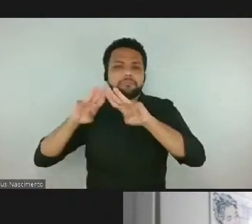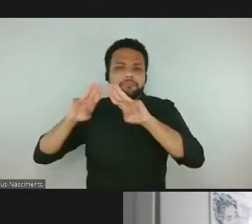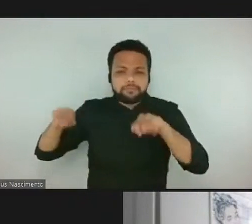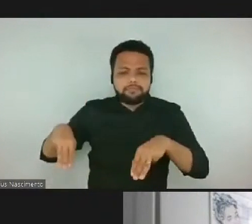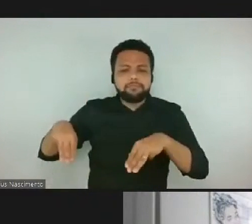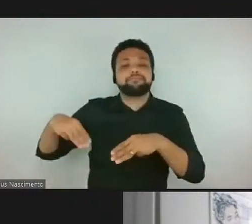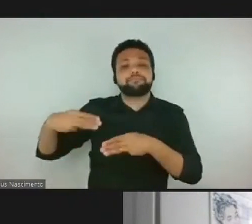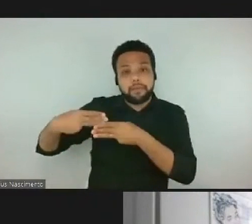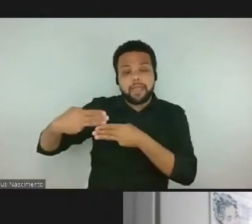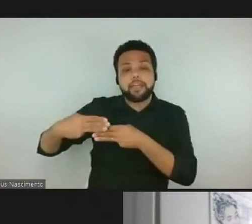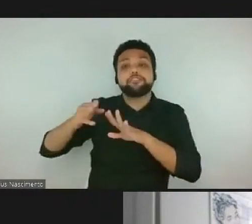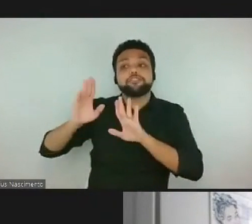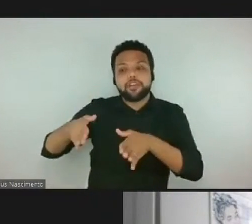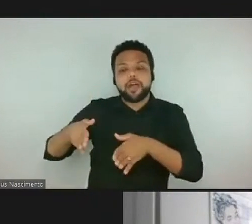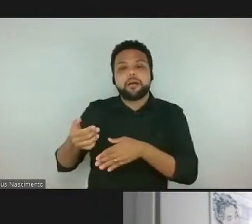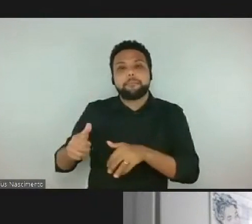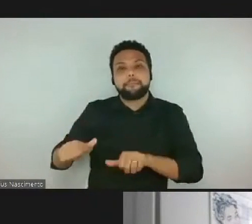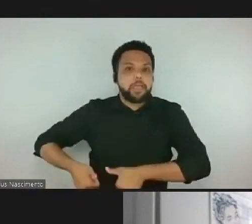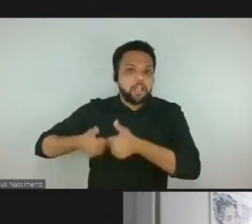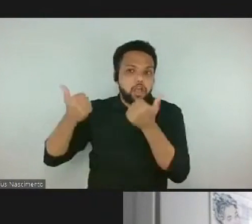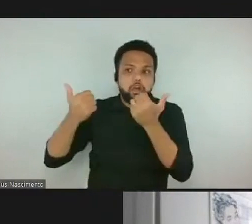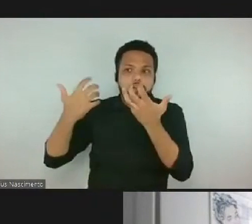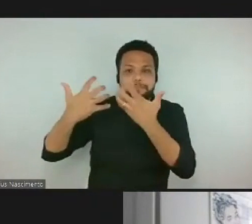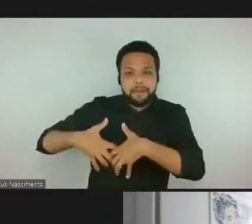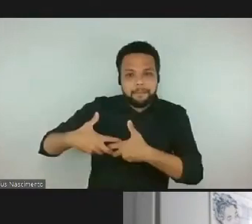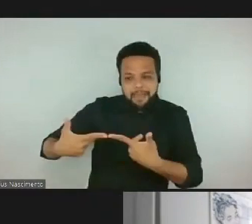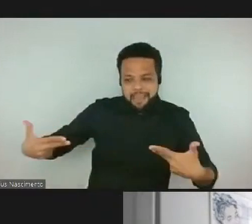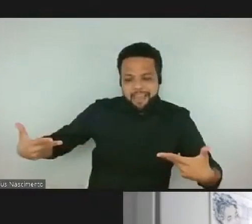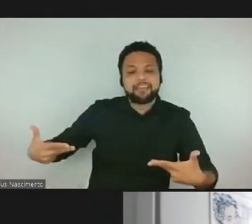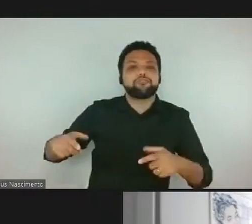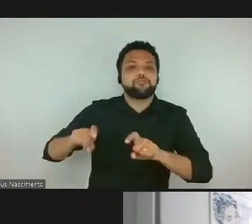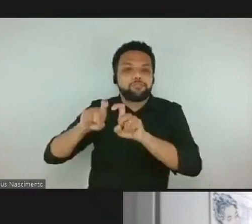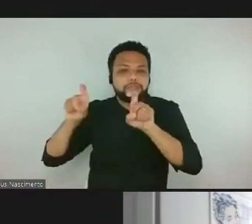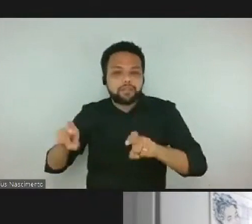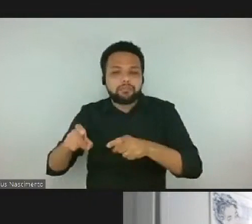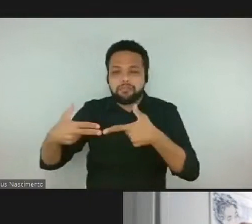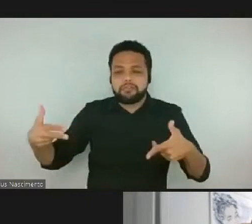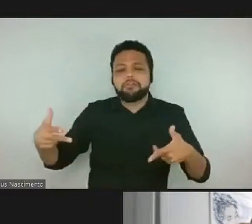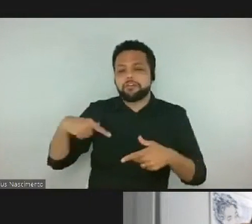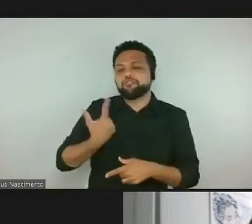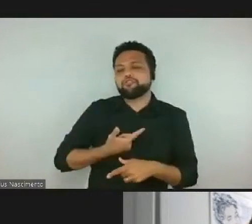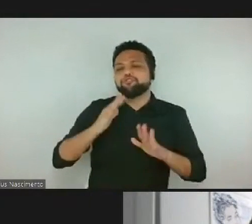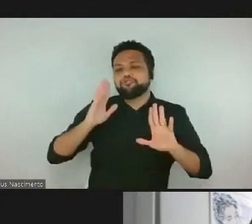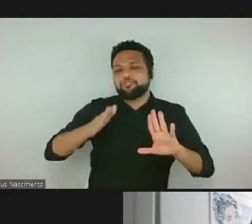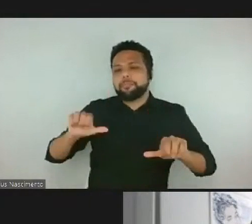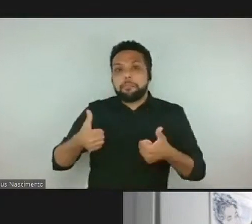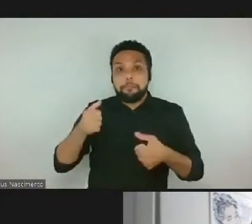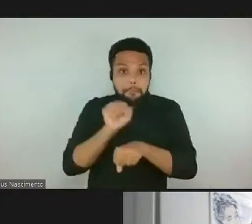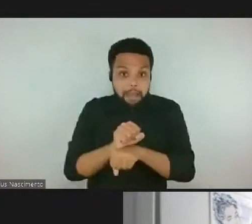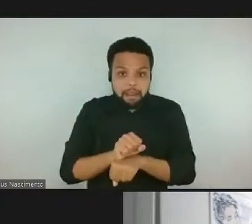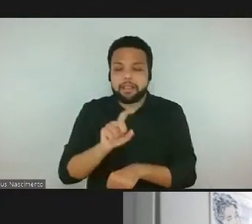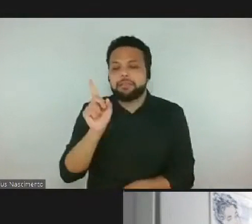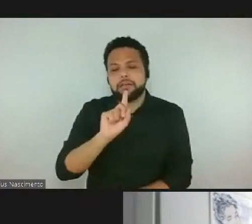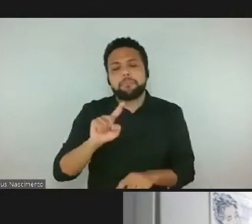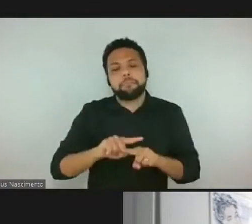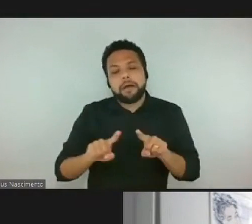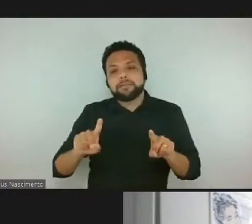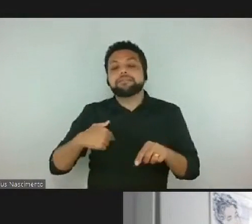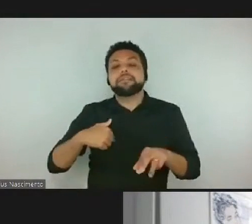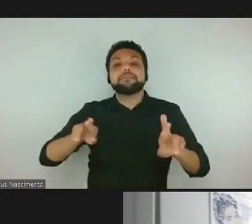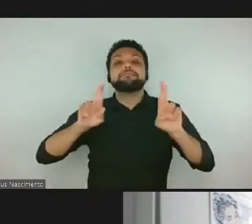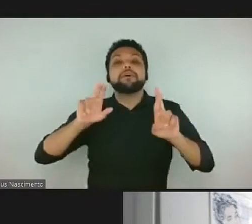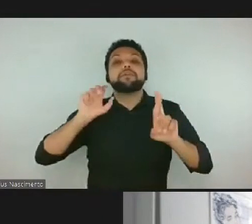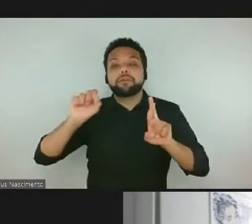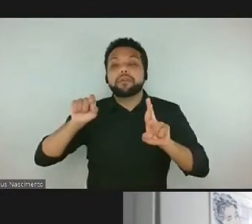se equipando melhor para poder atender melhor esse tipo de atividade. Eu acho que a gente não para, não. Mas eu espero que o presencial ainda